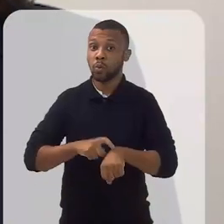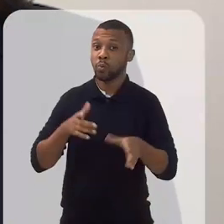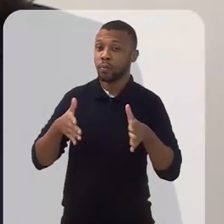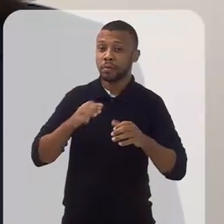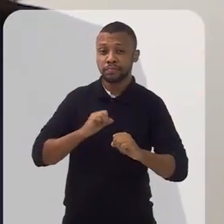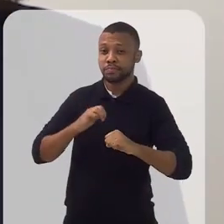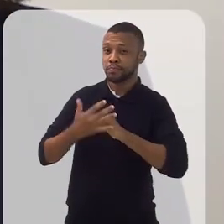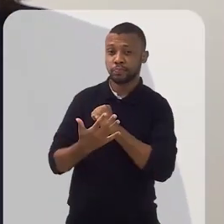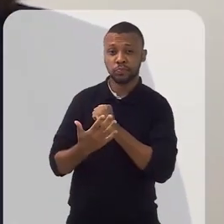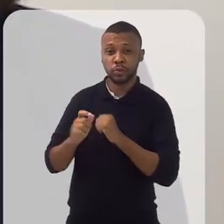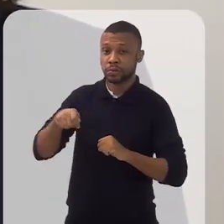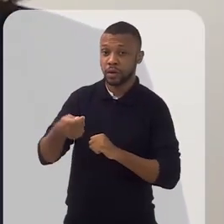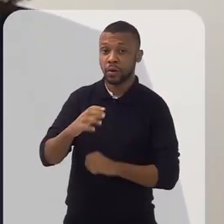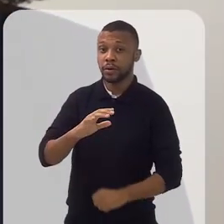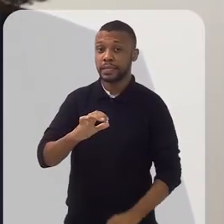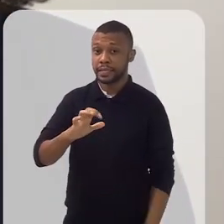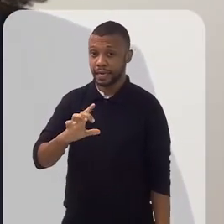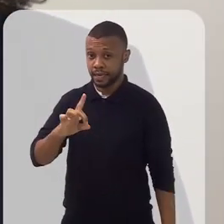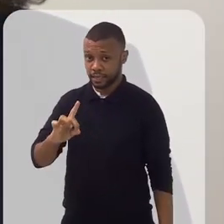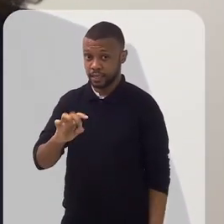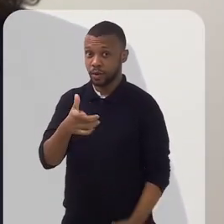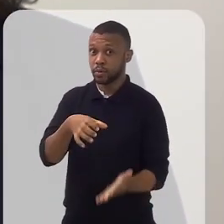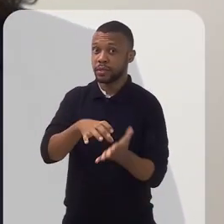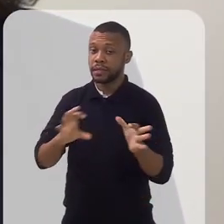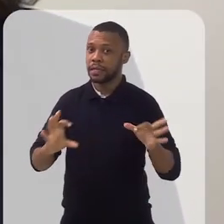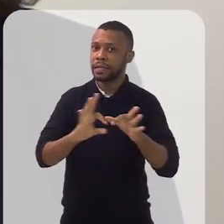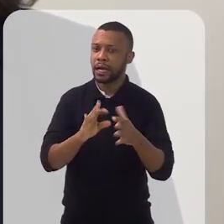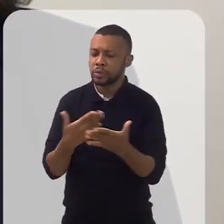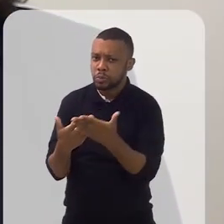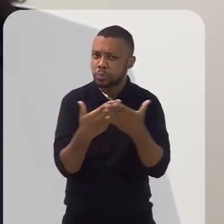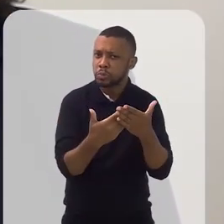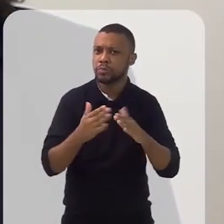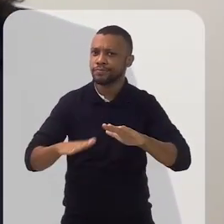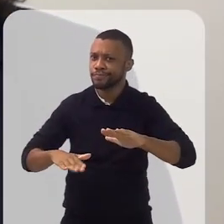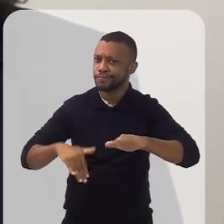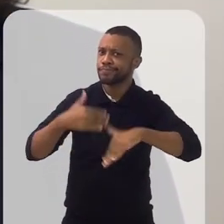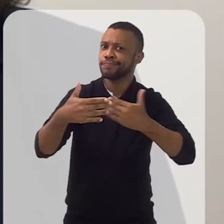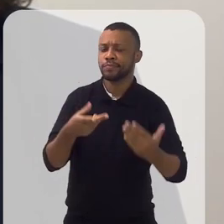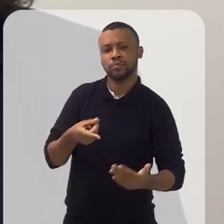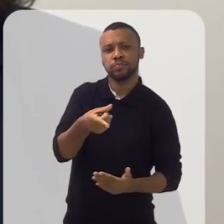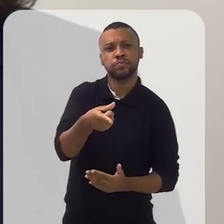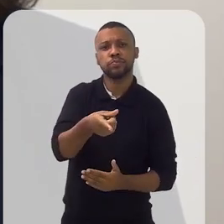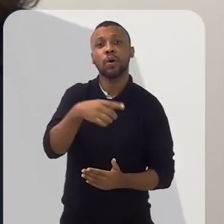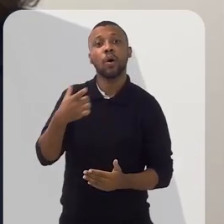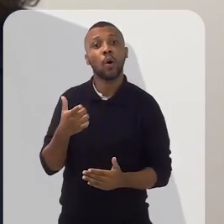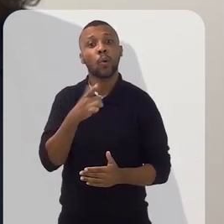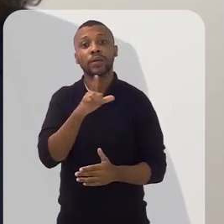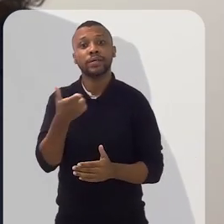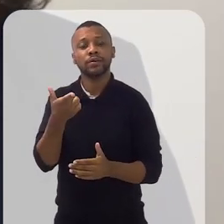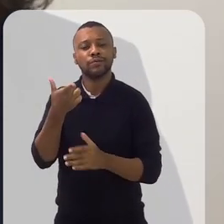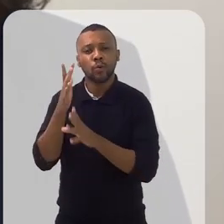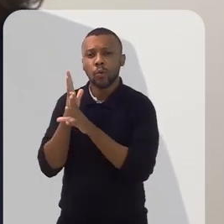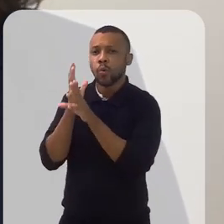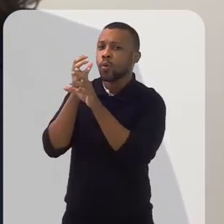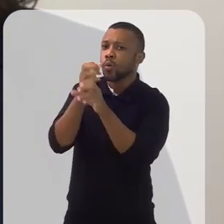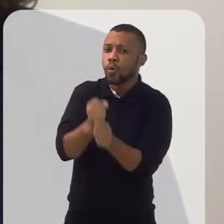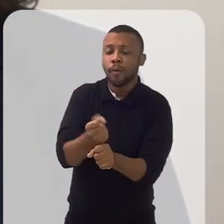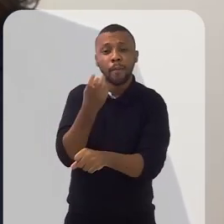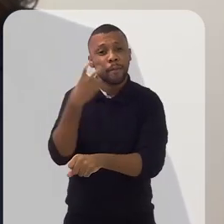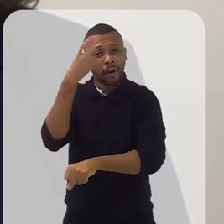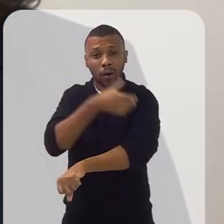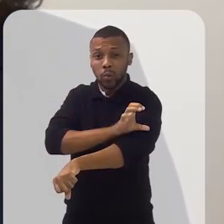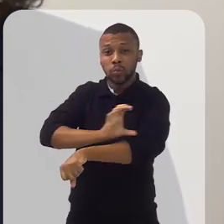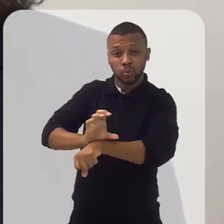Durante a pandemia, o CIEDES, Centro Integrado de Estudos e Programas de Desenvolvimento Sustentável, resgatou a cultura alimentar de 21